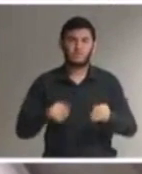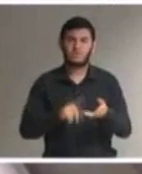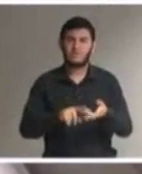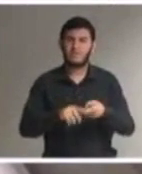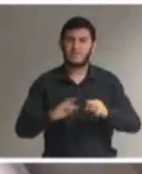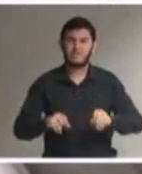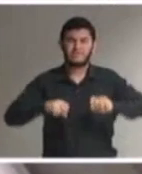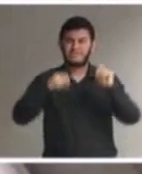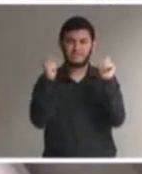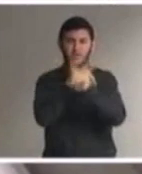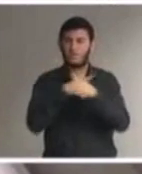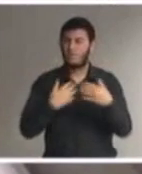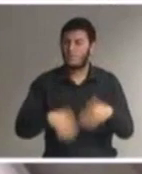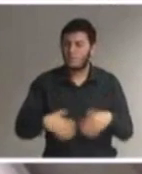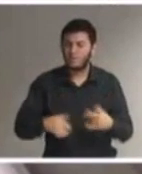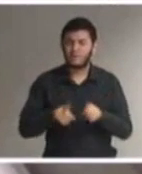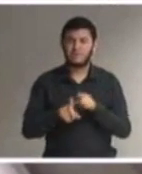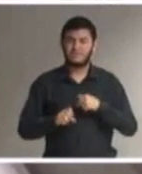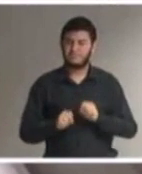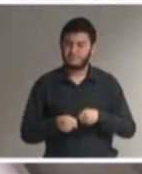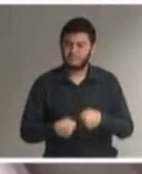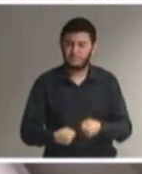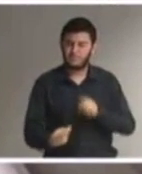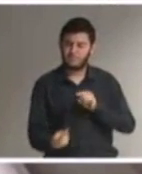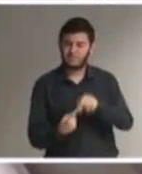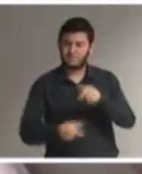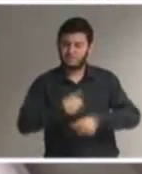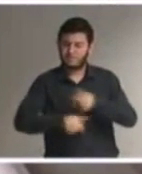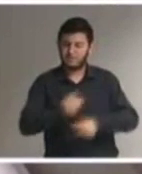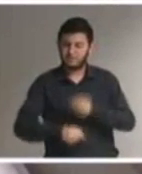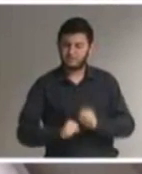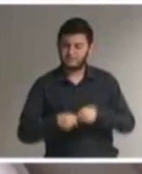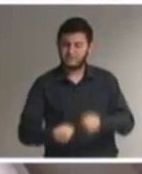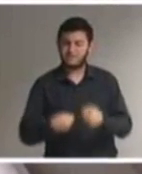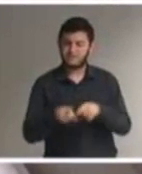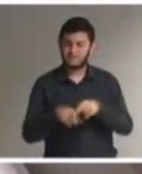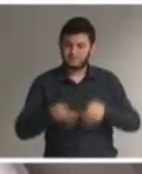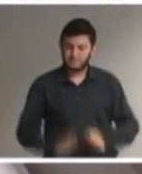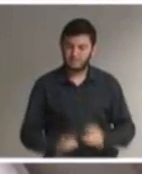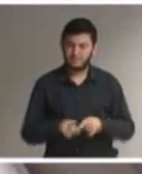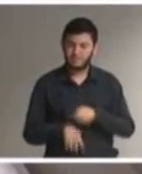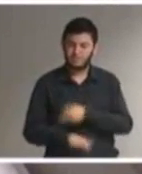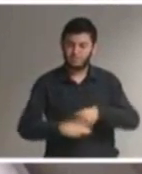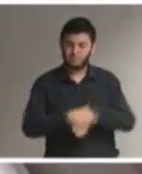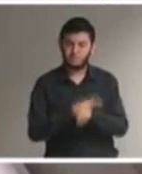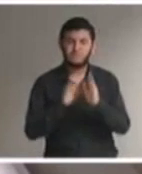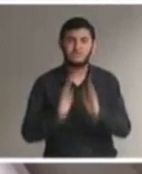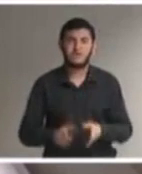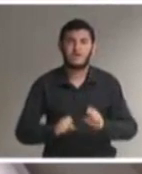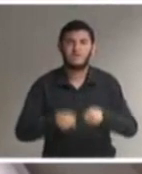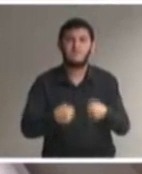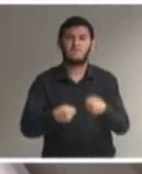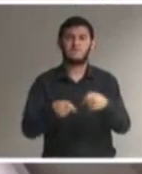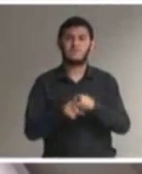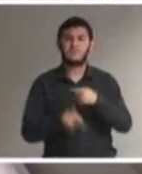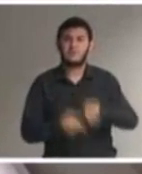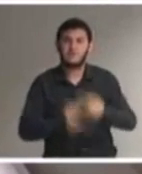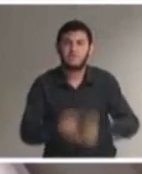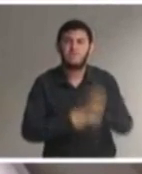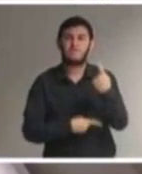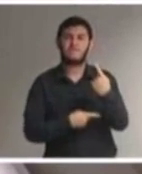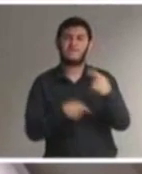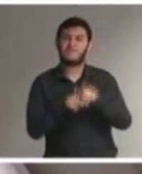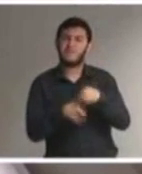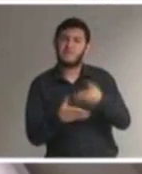Sempre avanço. Para trabalhar duro, nasci. Estou acostumado ao esforço. Perco e ganho. Ganho e